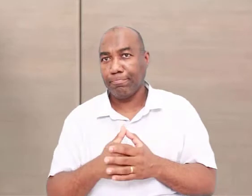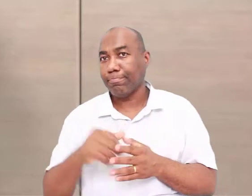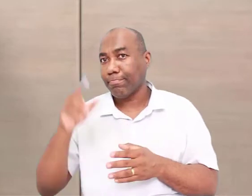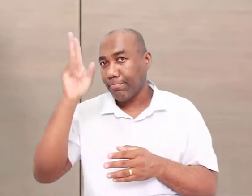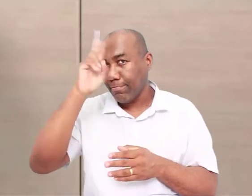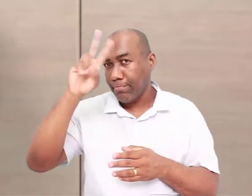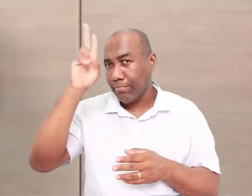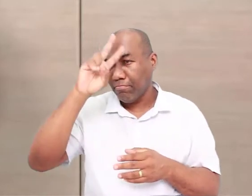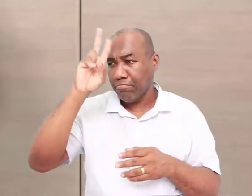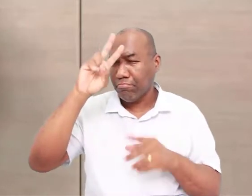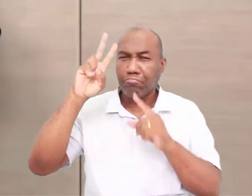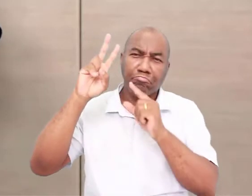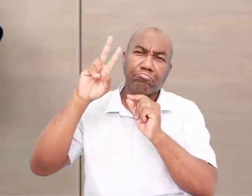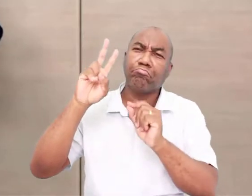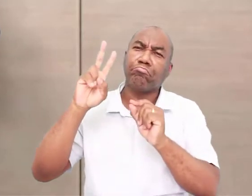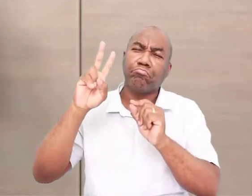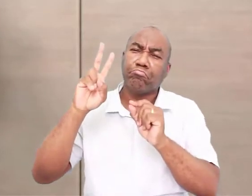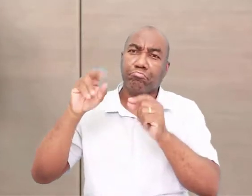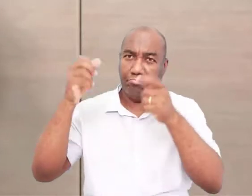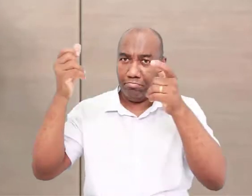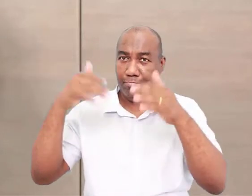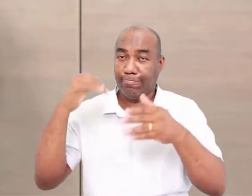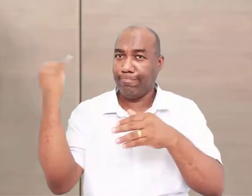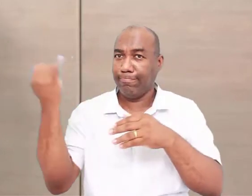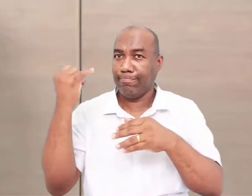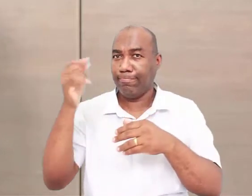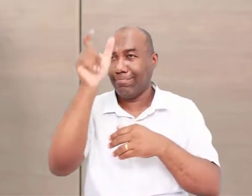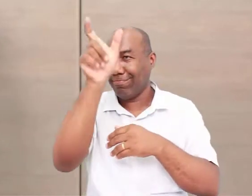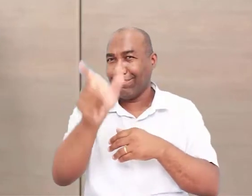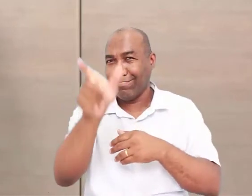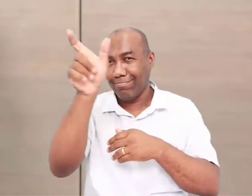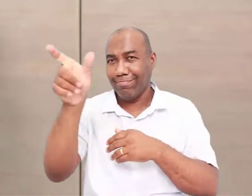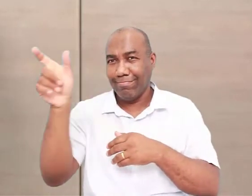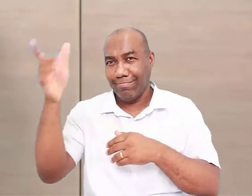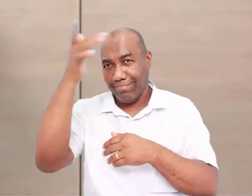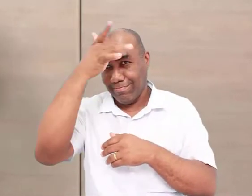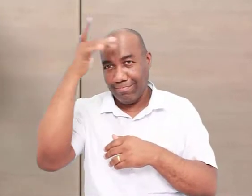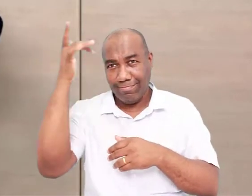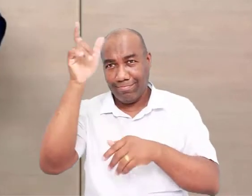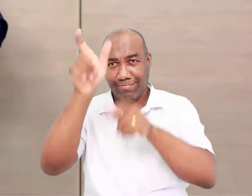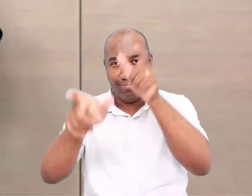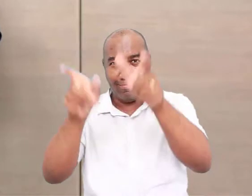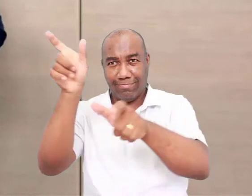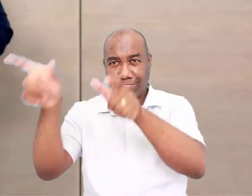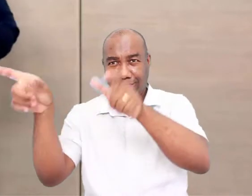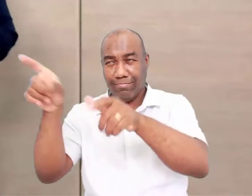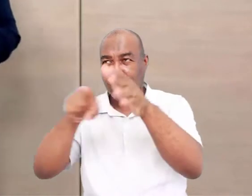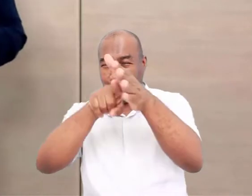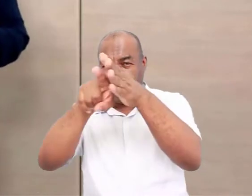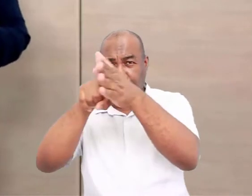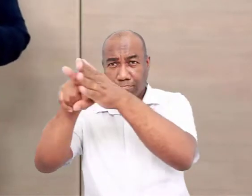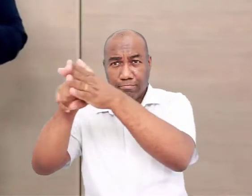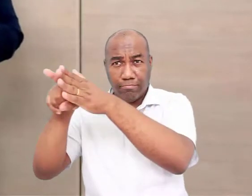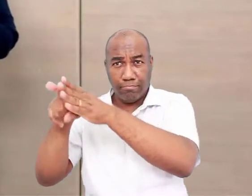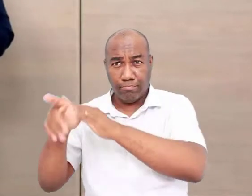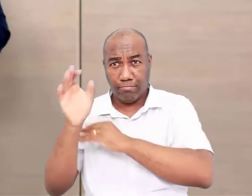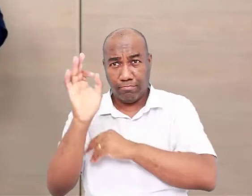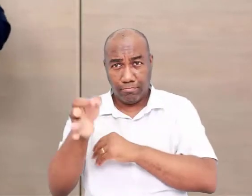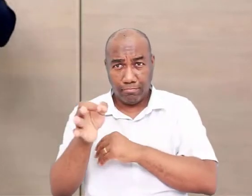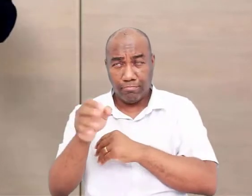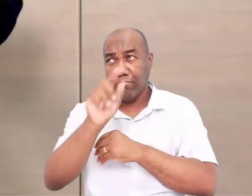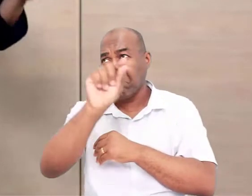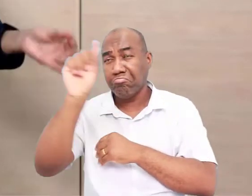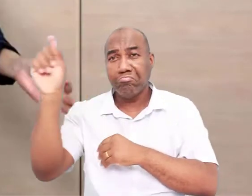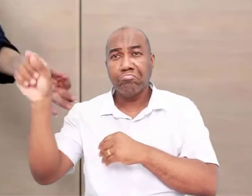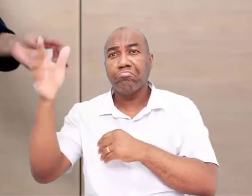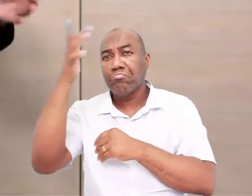qual que é o nosso elemento principal? É o homem, né? É claro que a gente está estudando o processo histórico